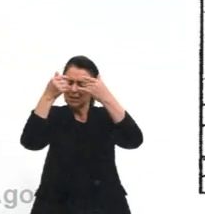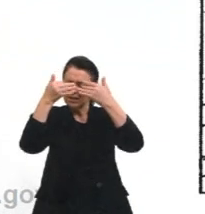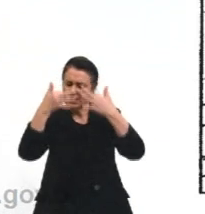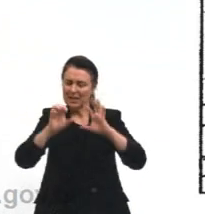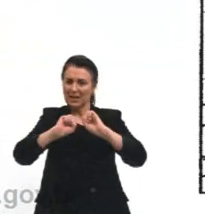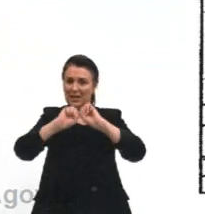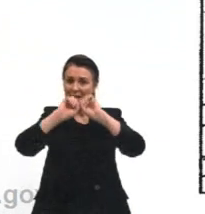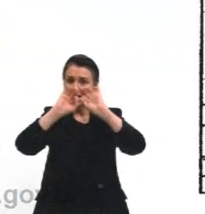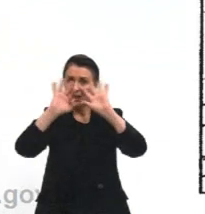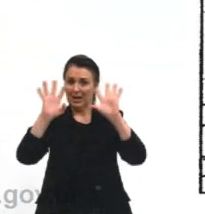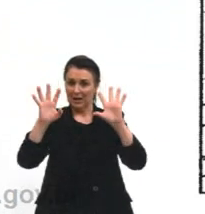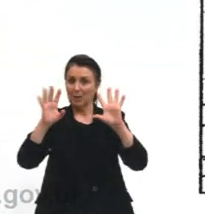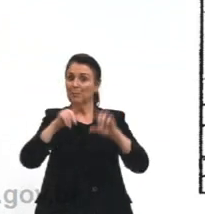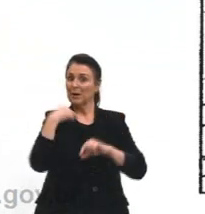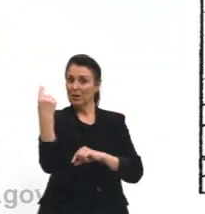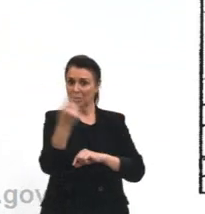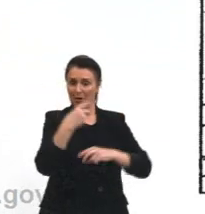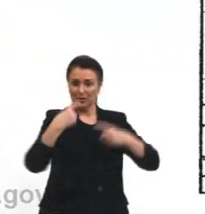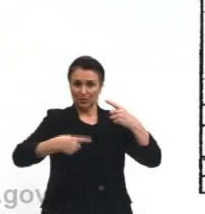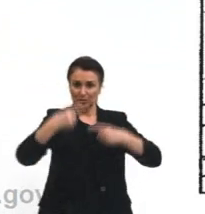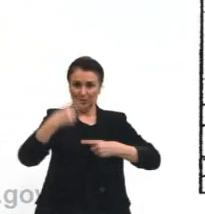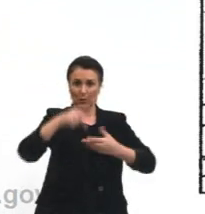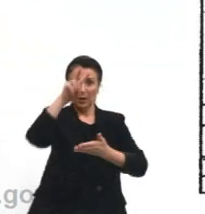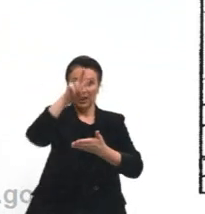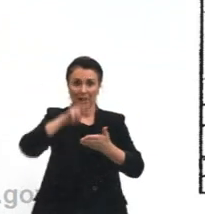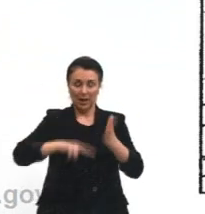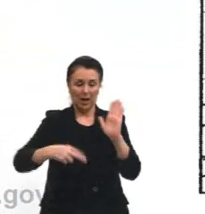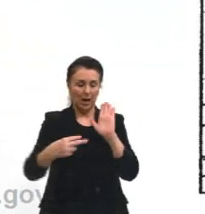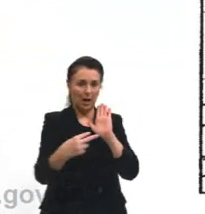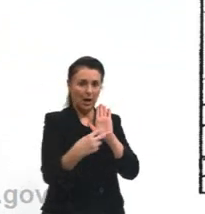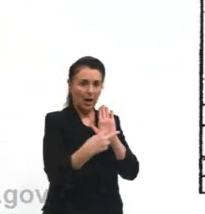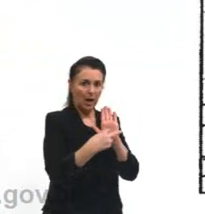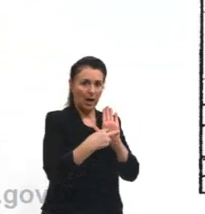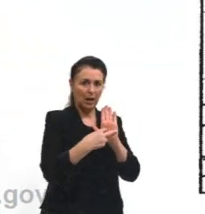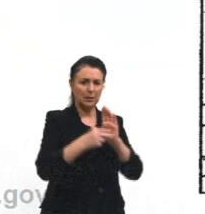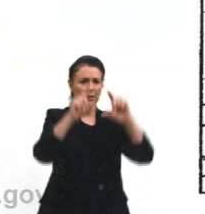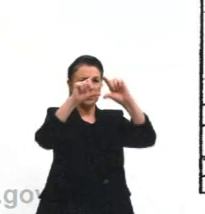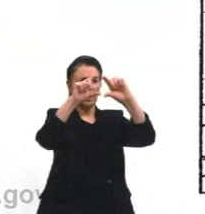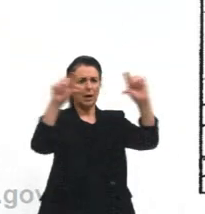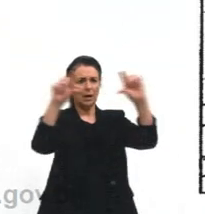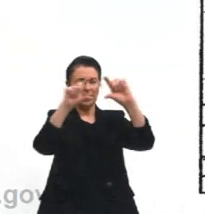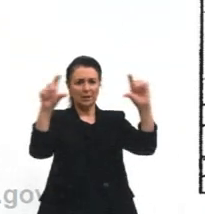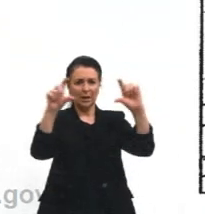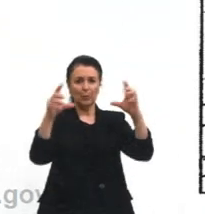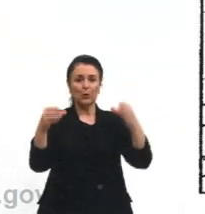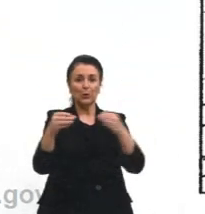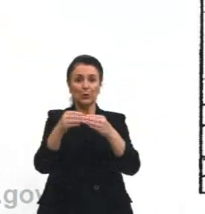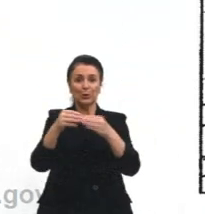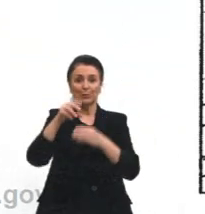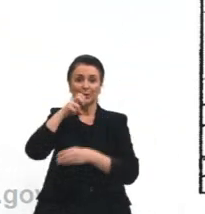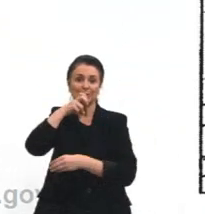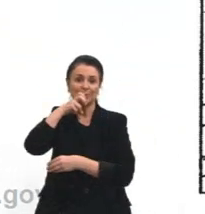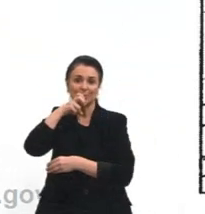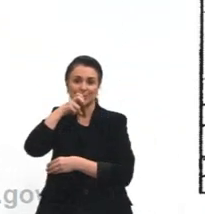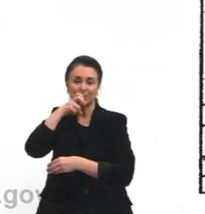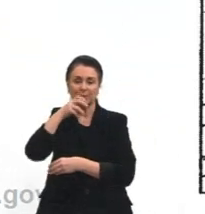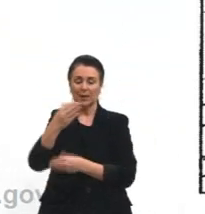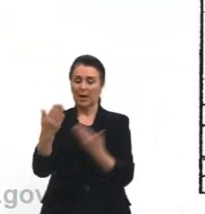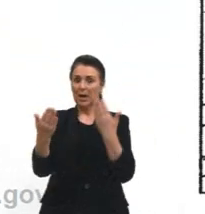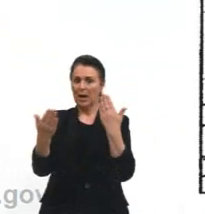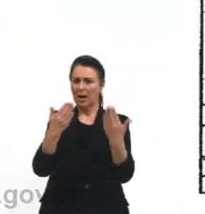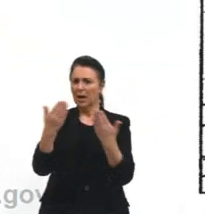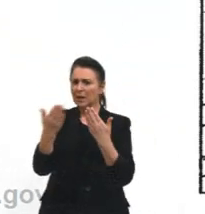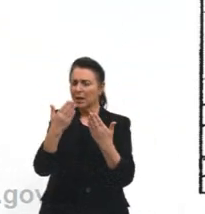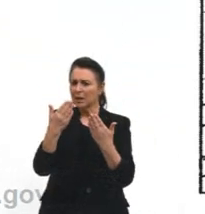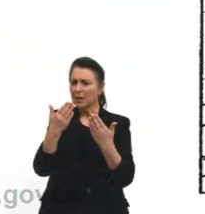isso. Vamos lá. Leia com atenção a tira da turma da Mônica mostrada abaixo e analise as